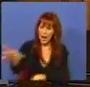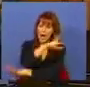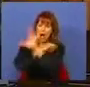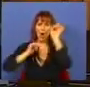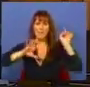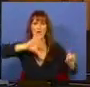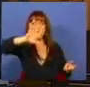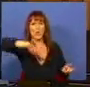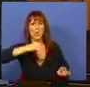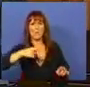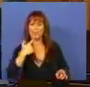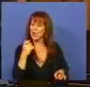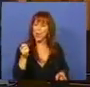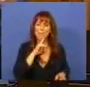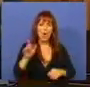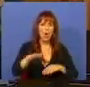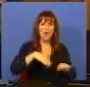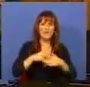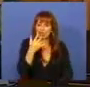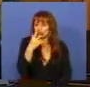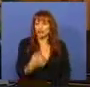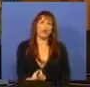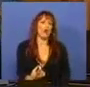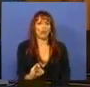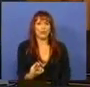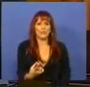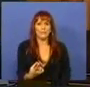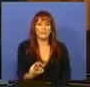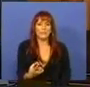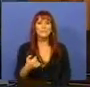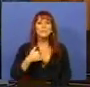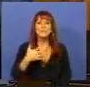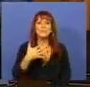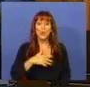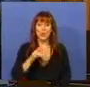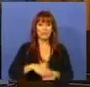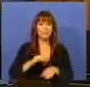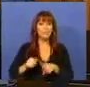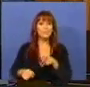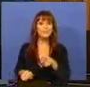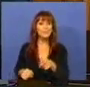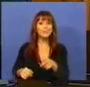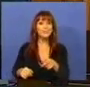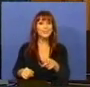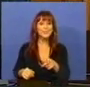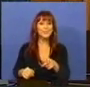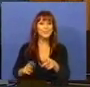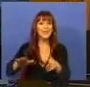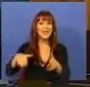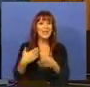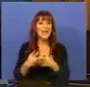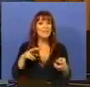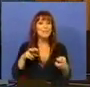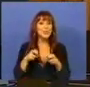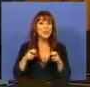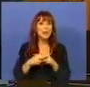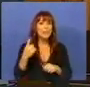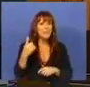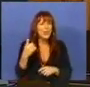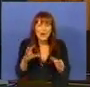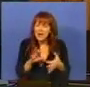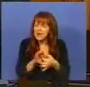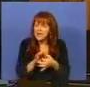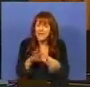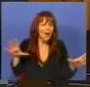há de ser no mundo, não podemos é fazê-lo sozinhos. E eu queria, por isso mesmo, colocar-lhe um problema que não tem